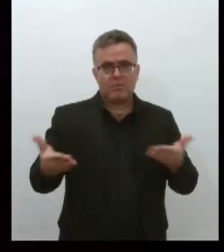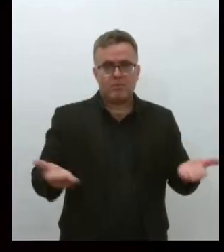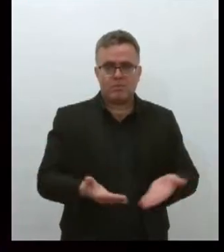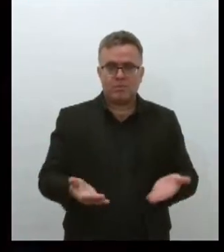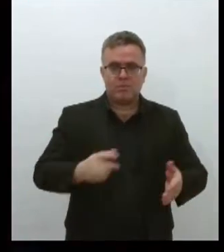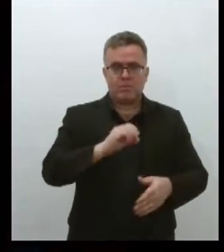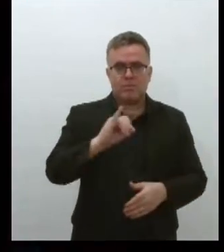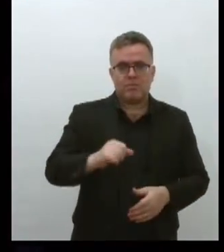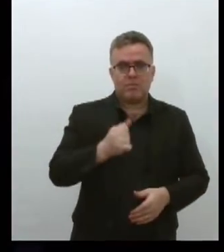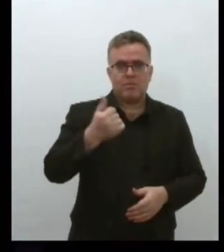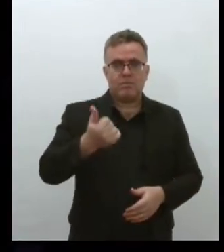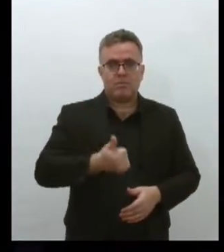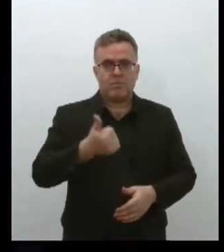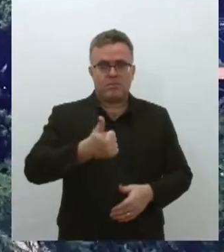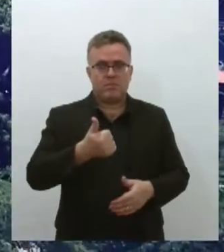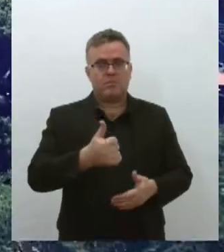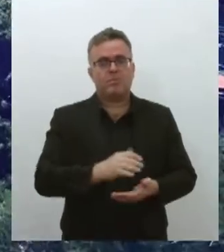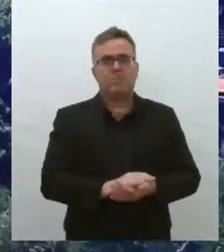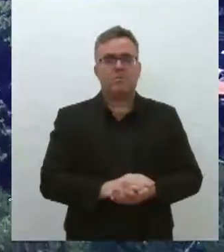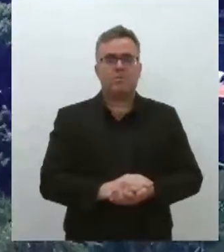da Alese 1ª edição.